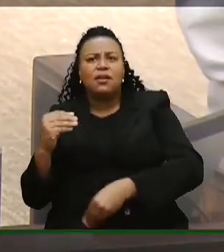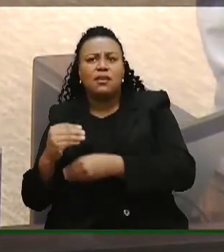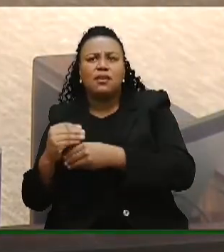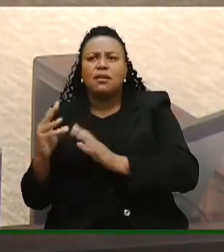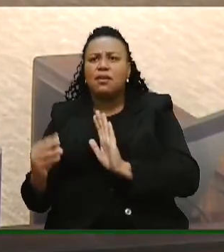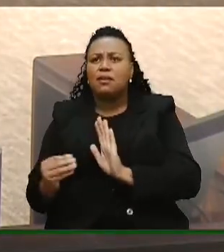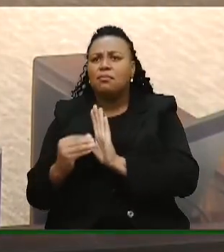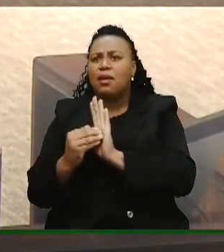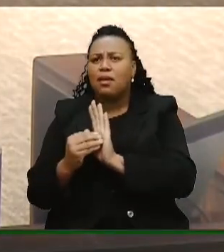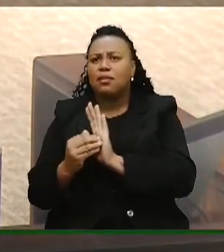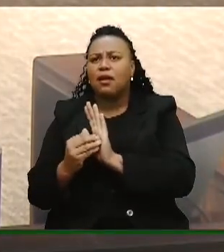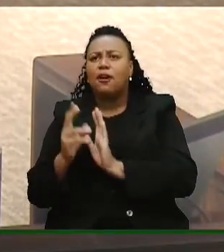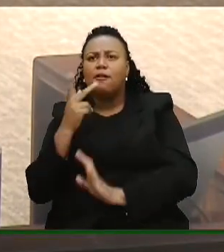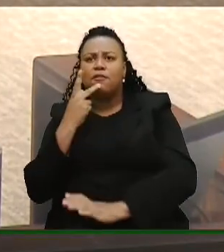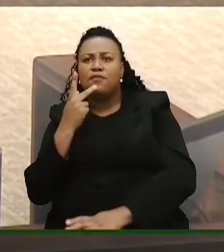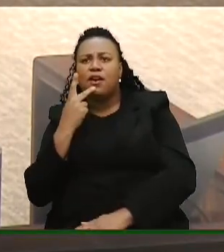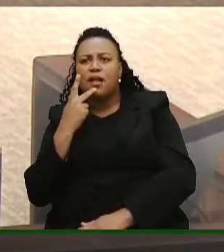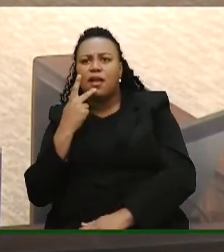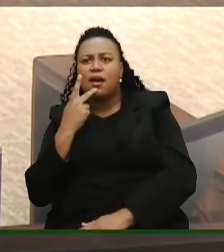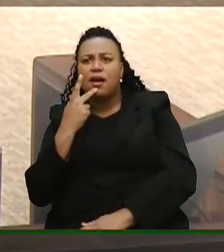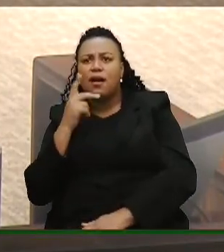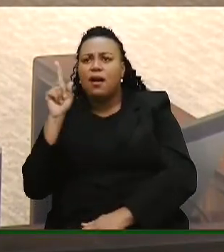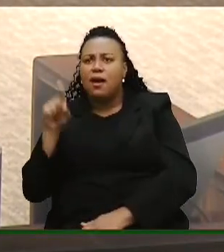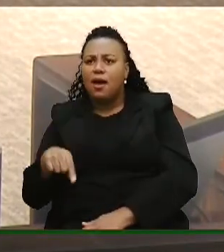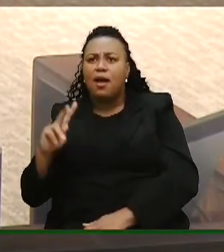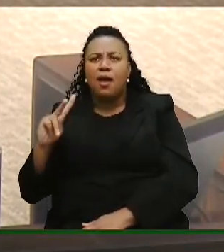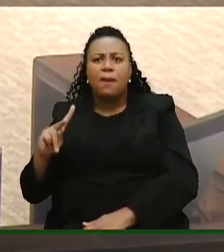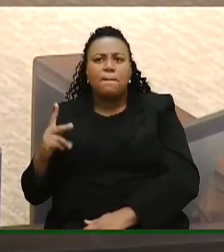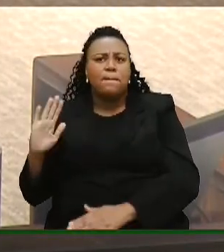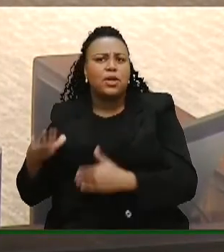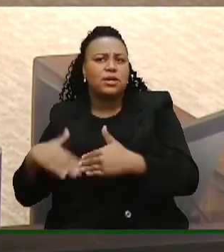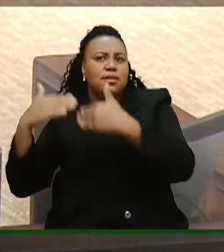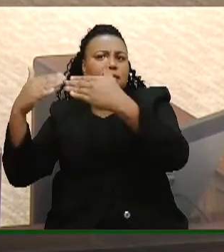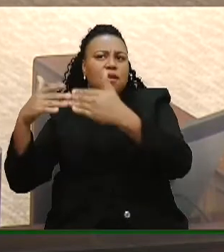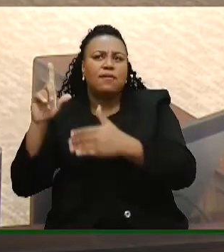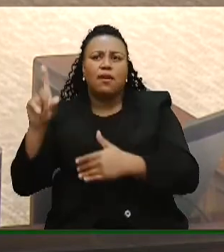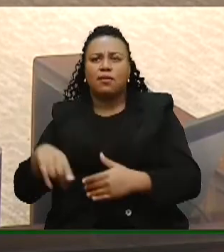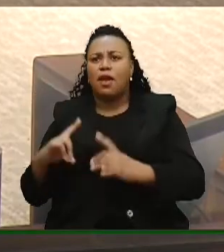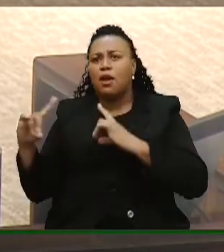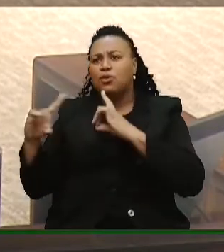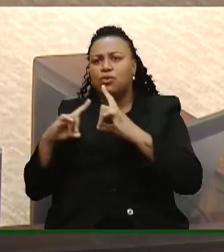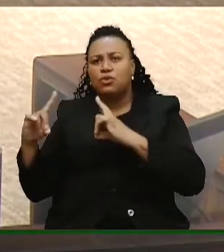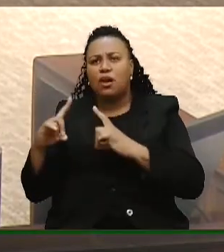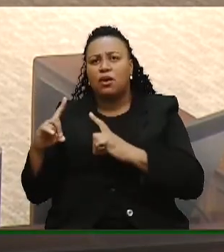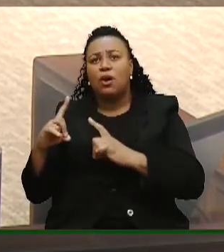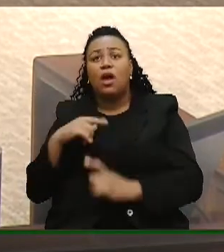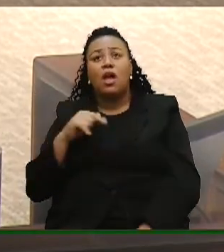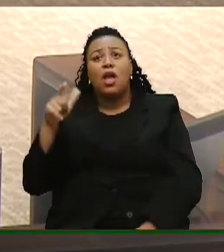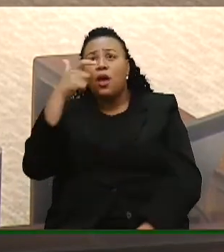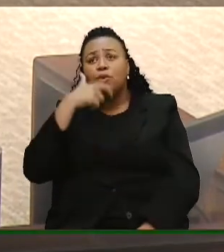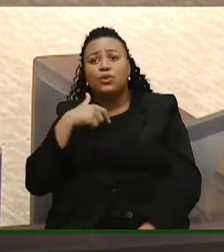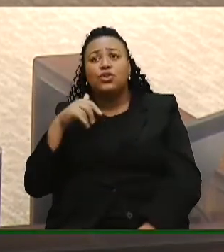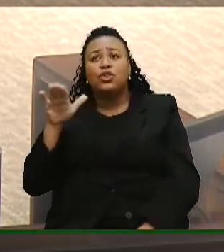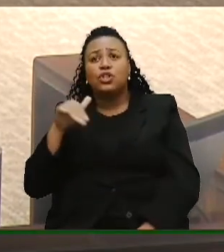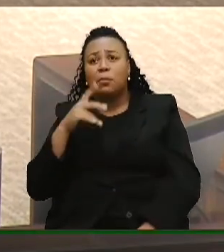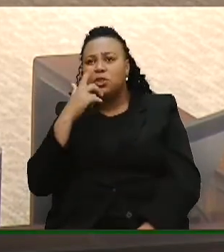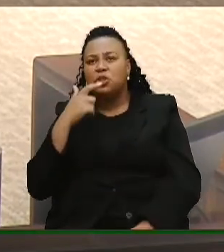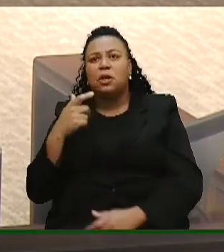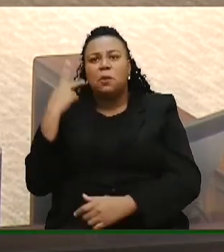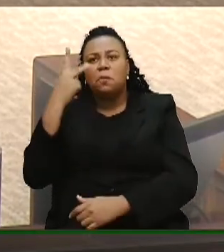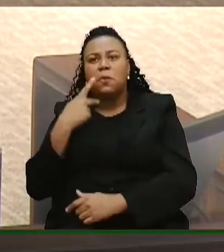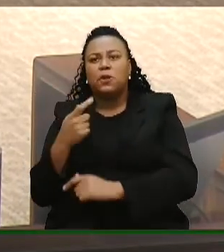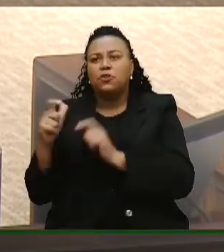acolá, dizer que são progressistas, que são do diálogo. Eu chamo isso da pequena política